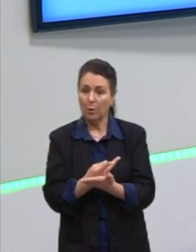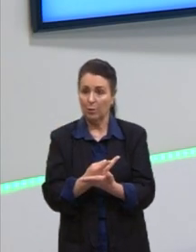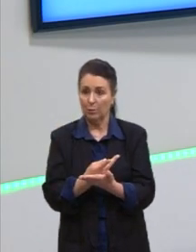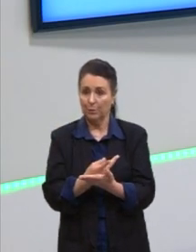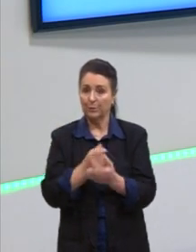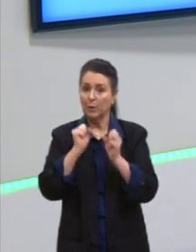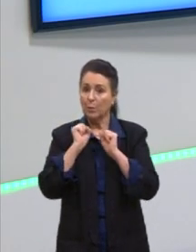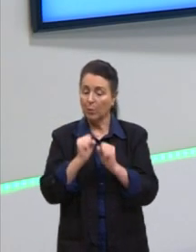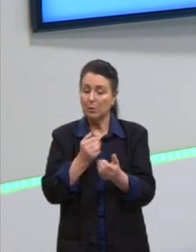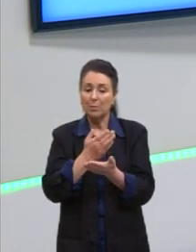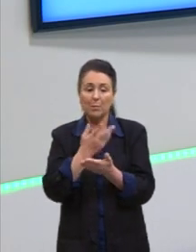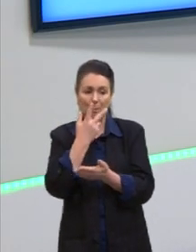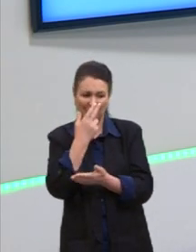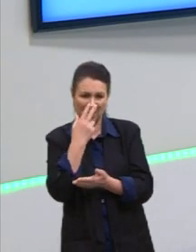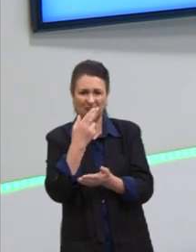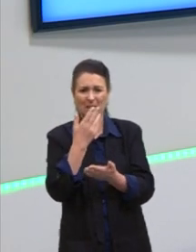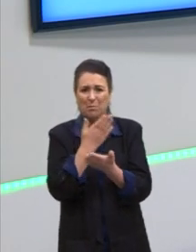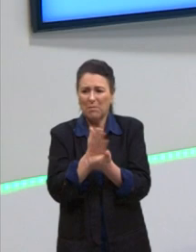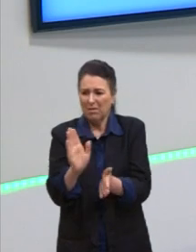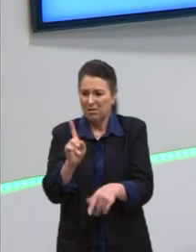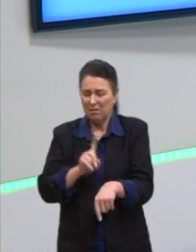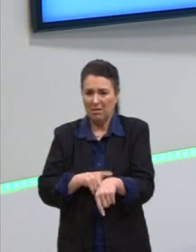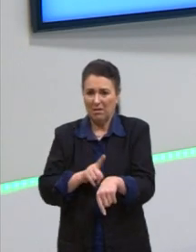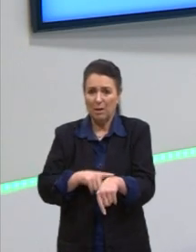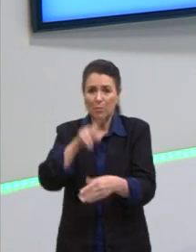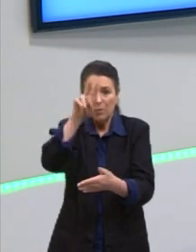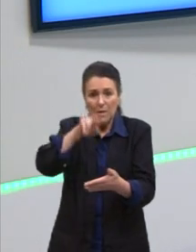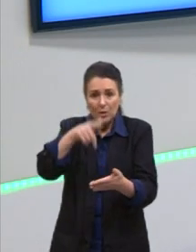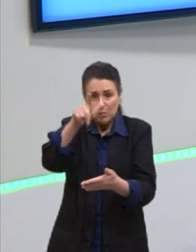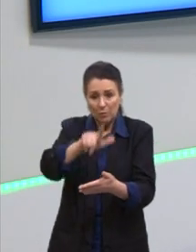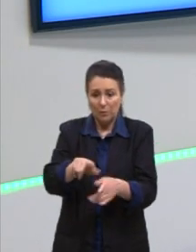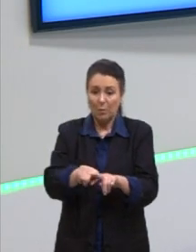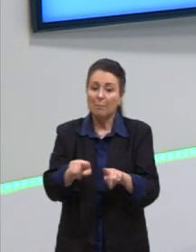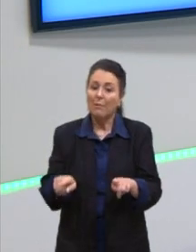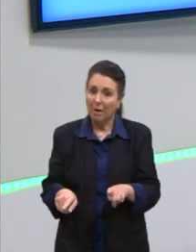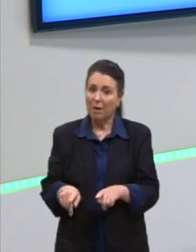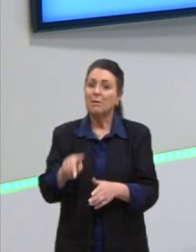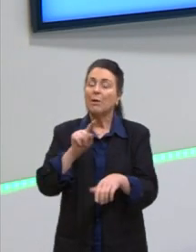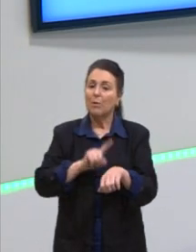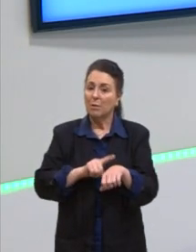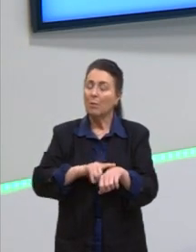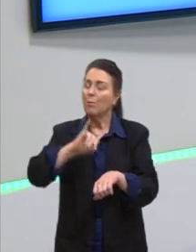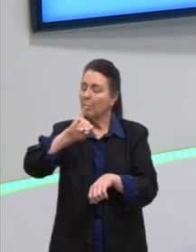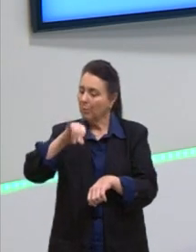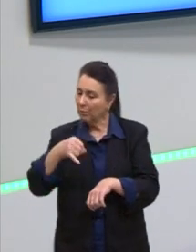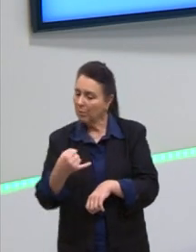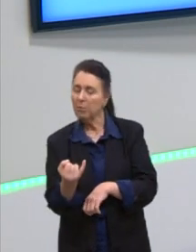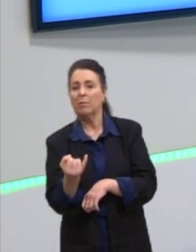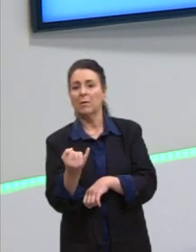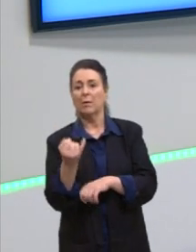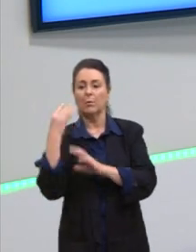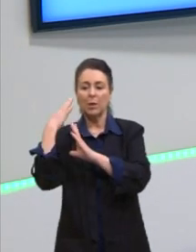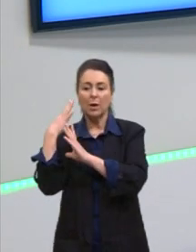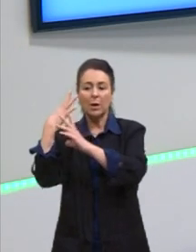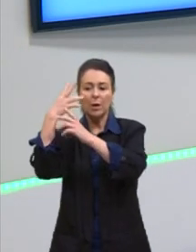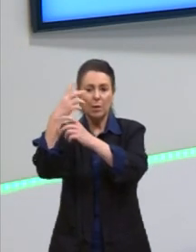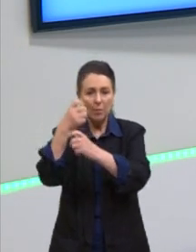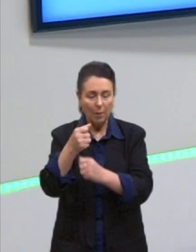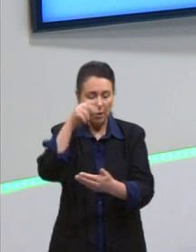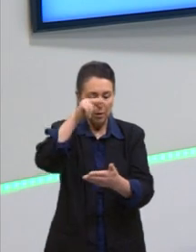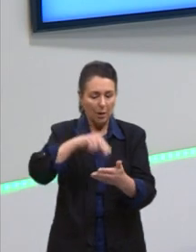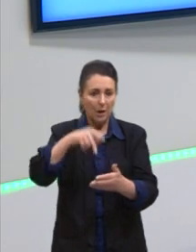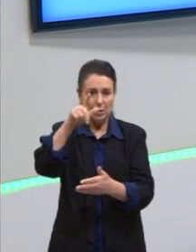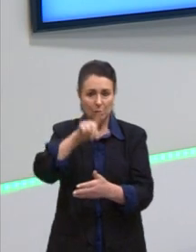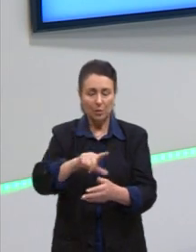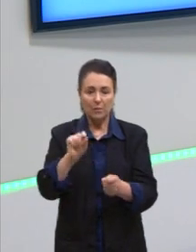aspas, perda de tempo, mas eu garanto para vocês que é um tempo muito bem aproveitado, vocês retomarem a questão e